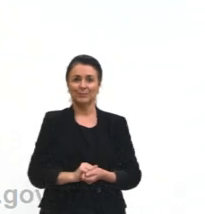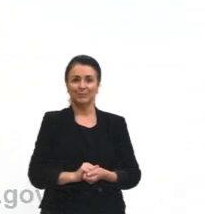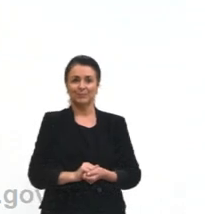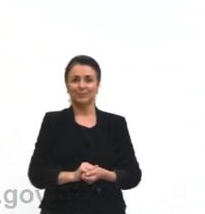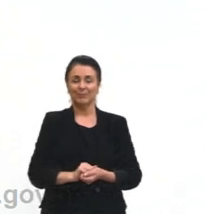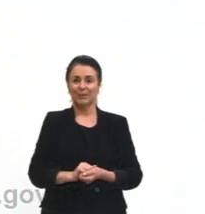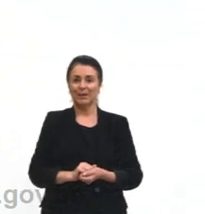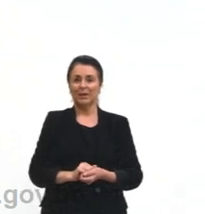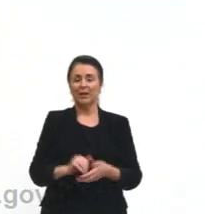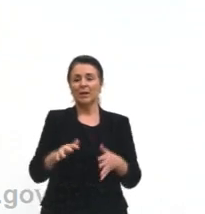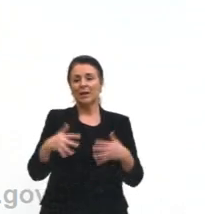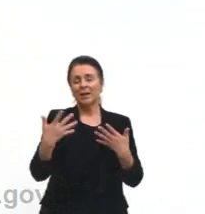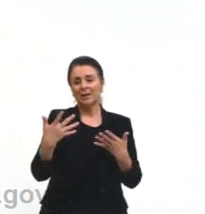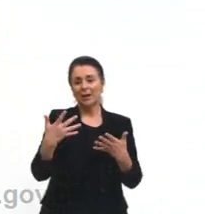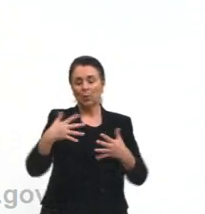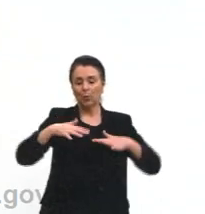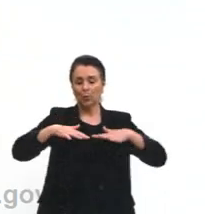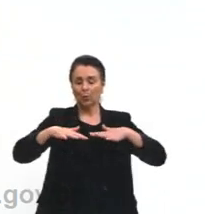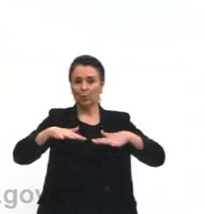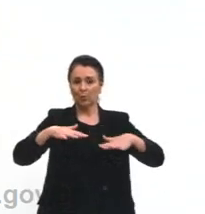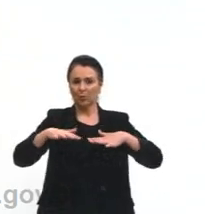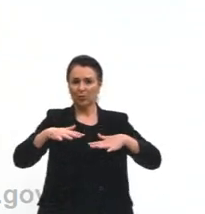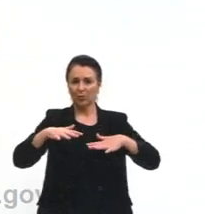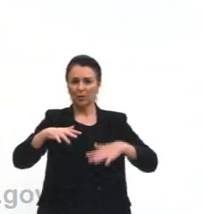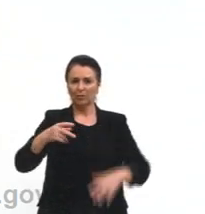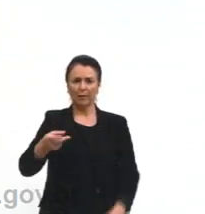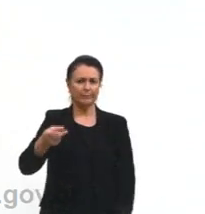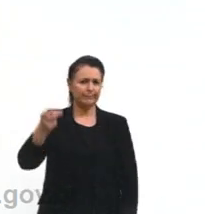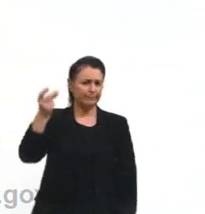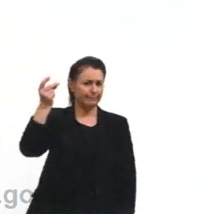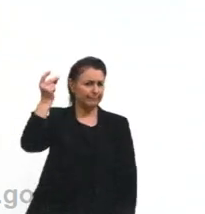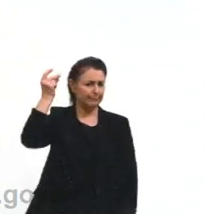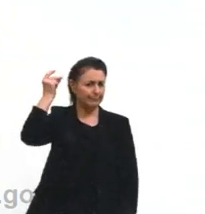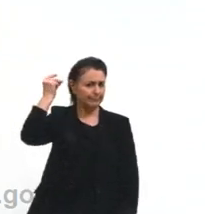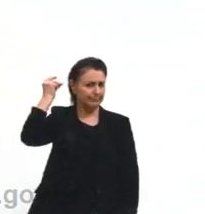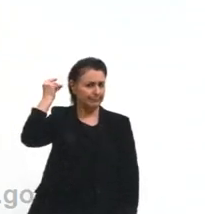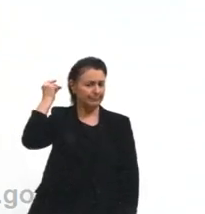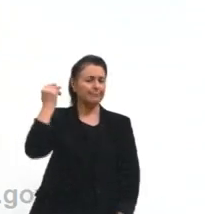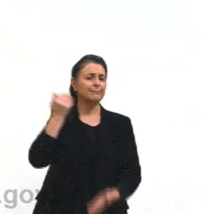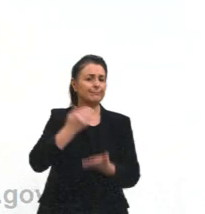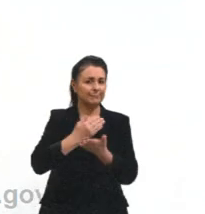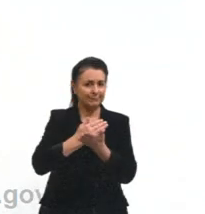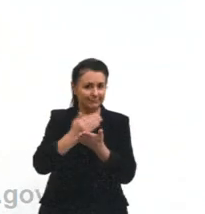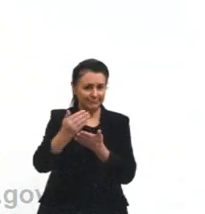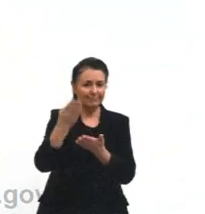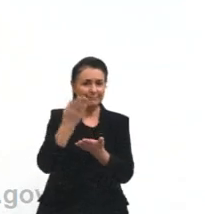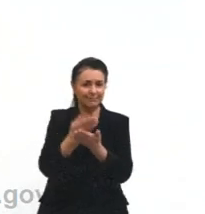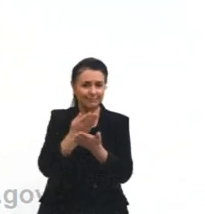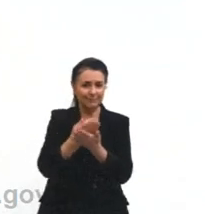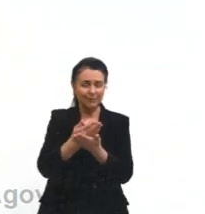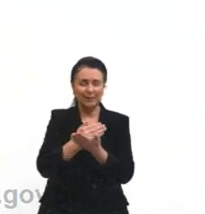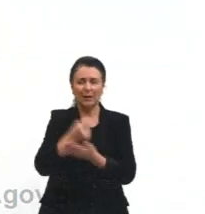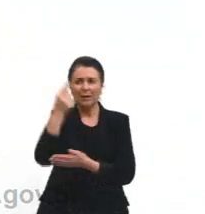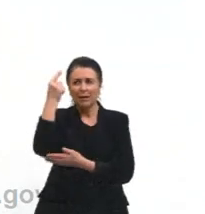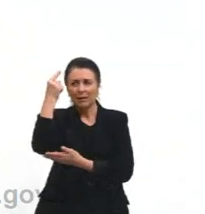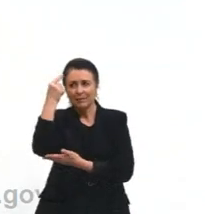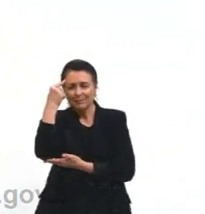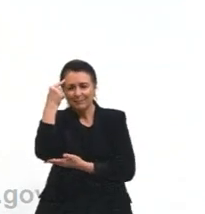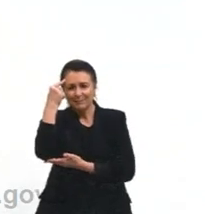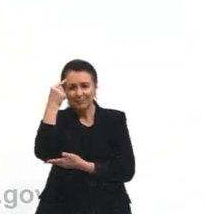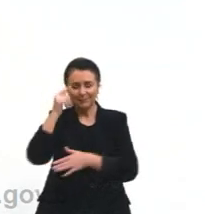Bom, então, essa questão do movimento, ela já vem de muito antes. A gente começa, então, a pensar sobre,